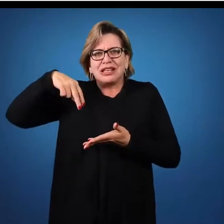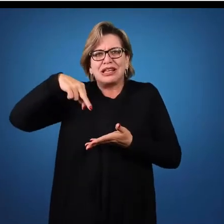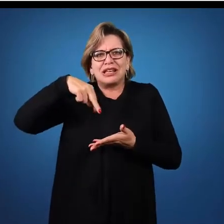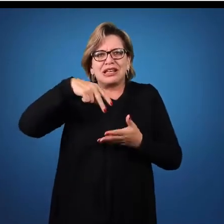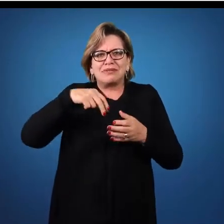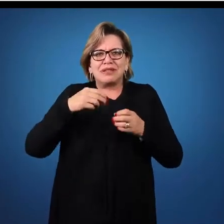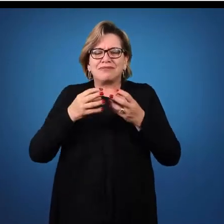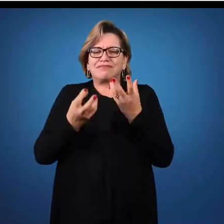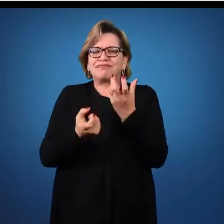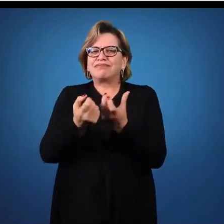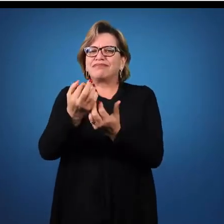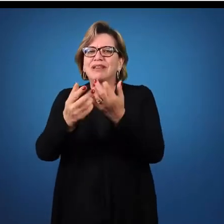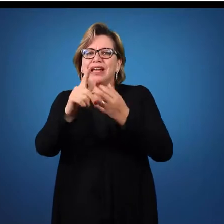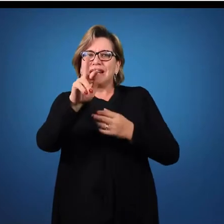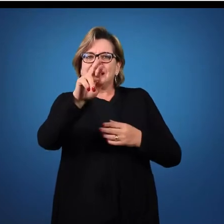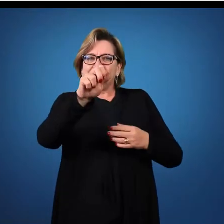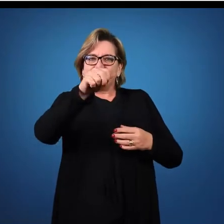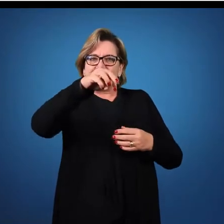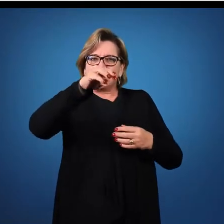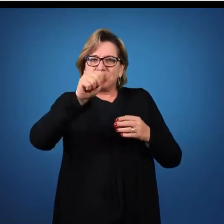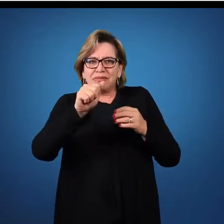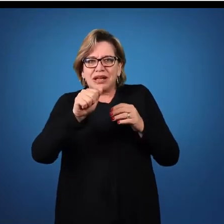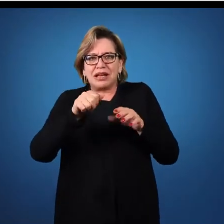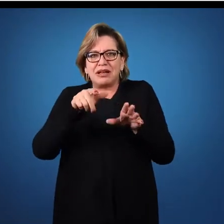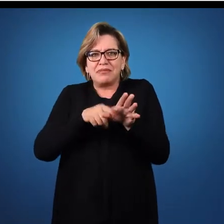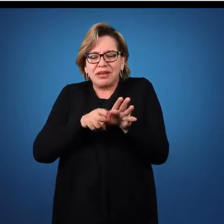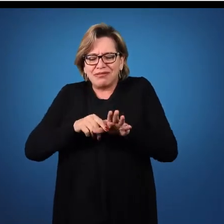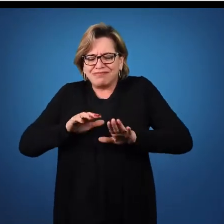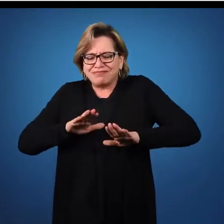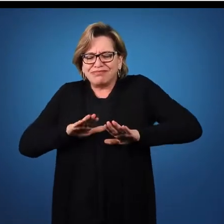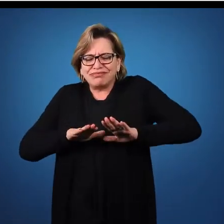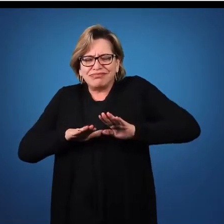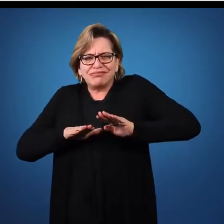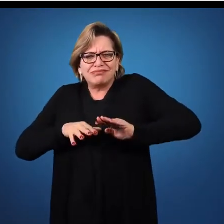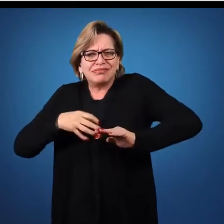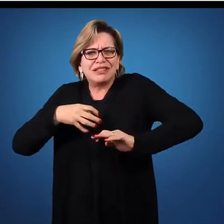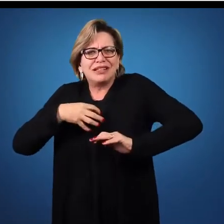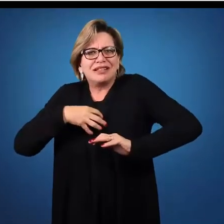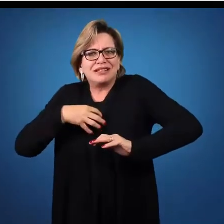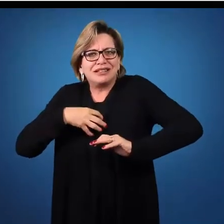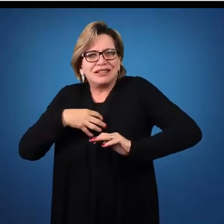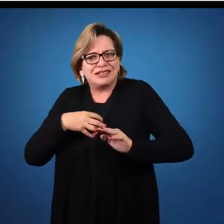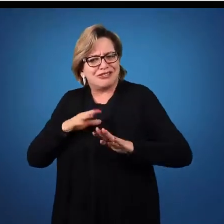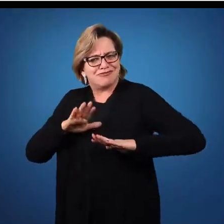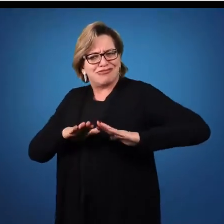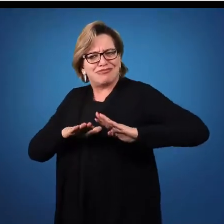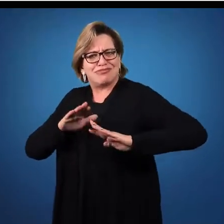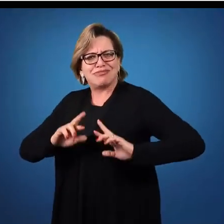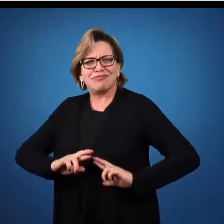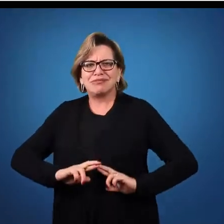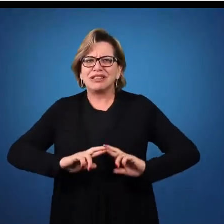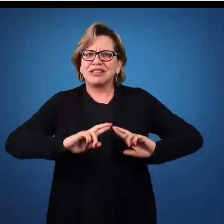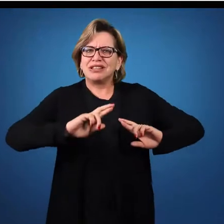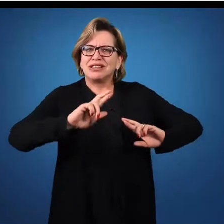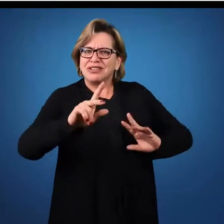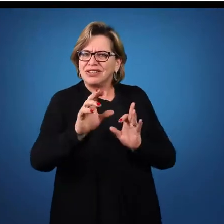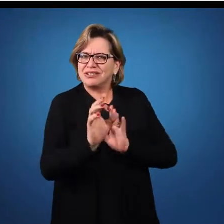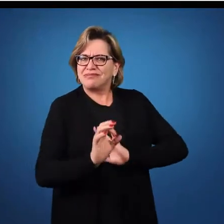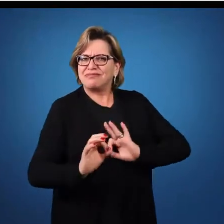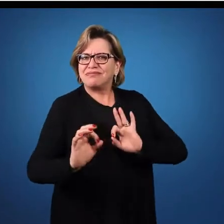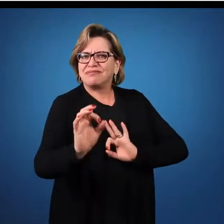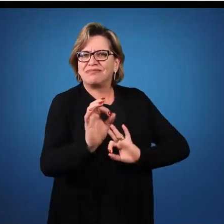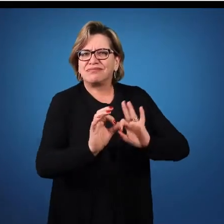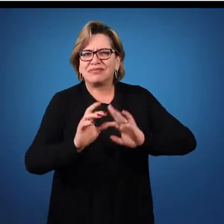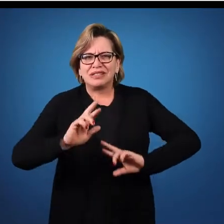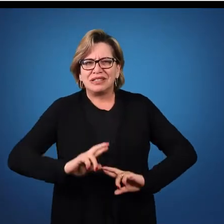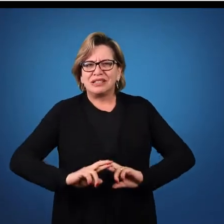exemplo, numa grama, o nosso pé vai sentir cada nuance. Ele vai caminhar de formas diferentes, ele vai se organizar